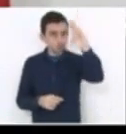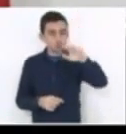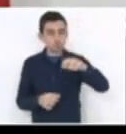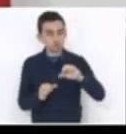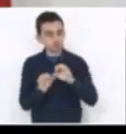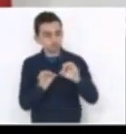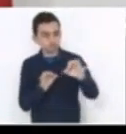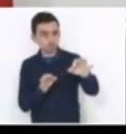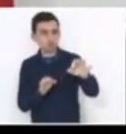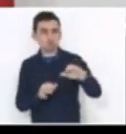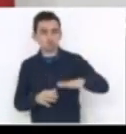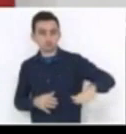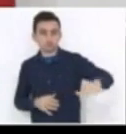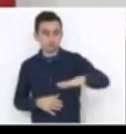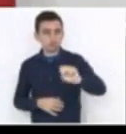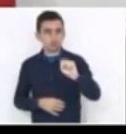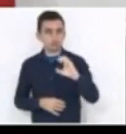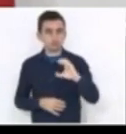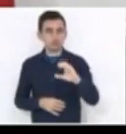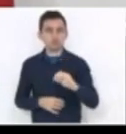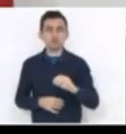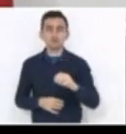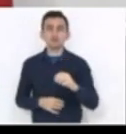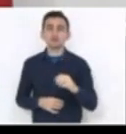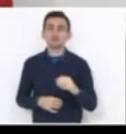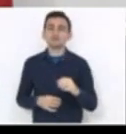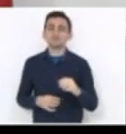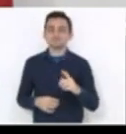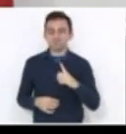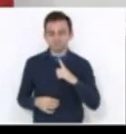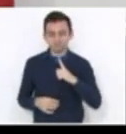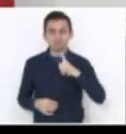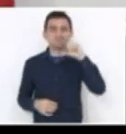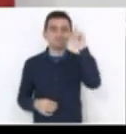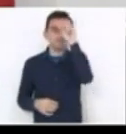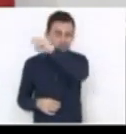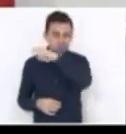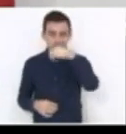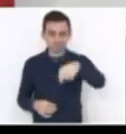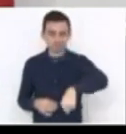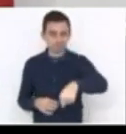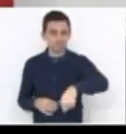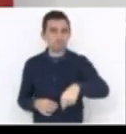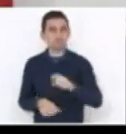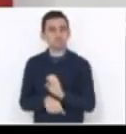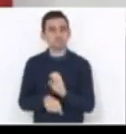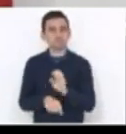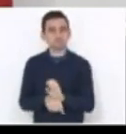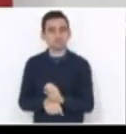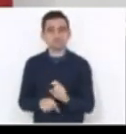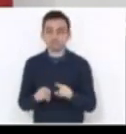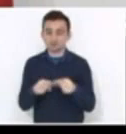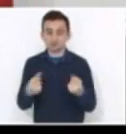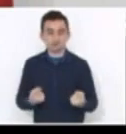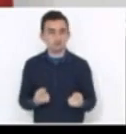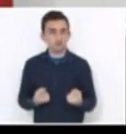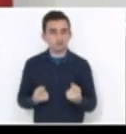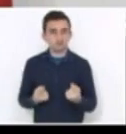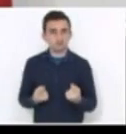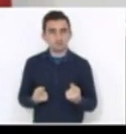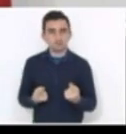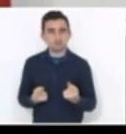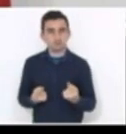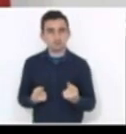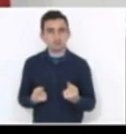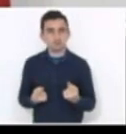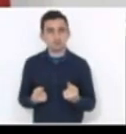mais do que ninguém quais são as carências do Estado, deputado Padre Pedro. Portanto, a